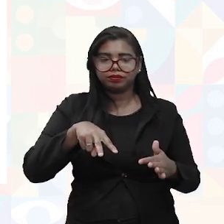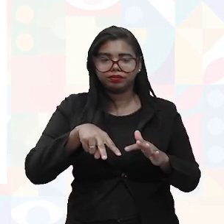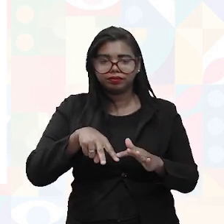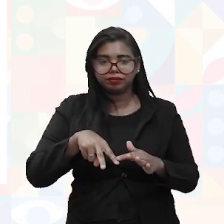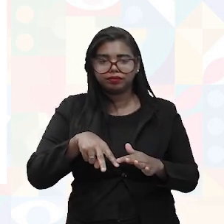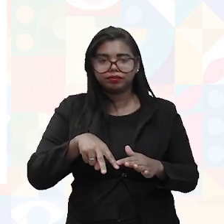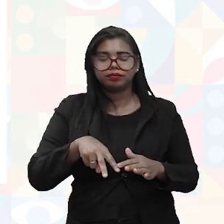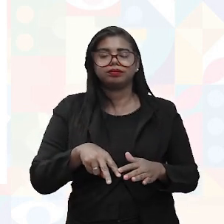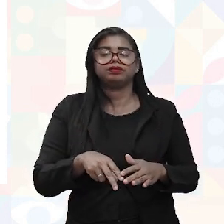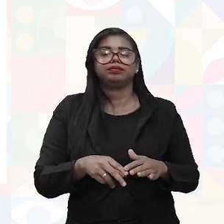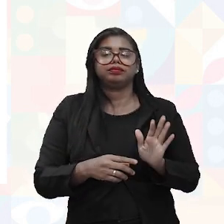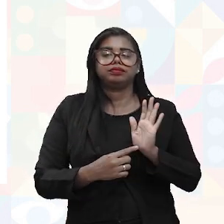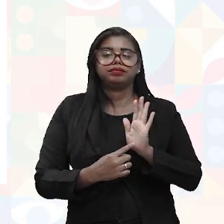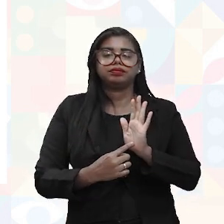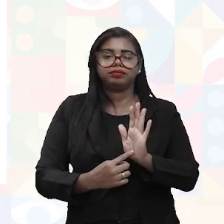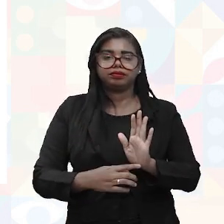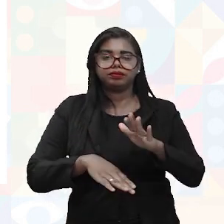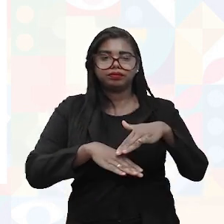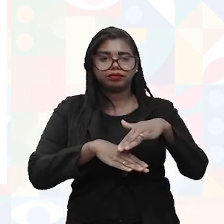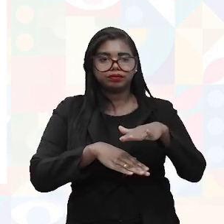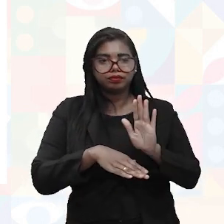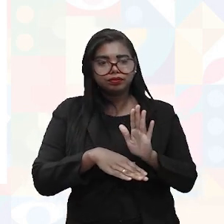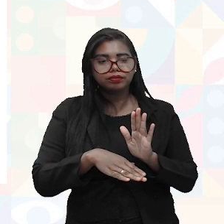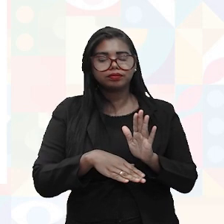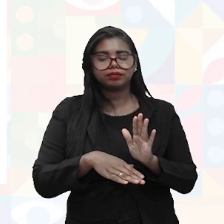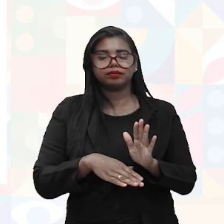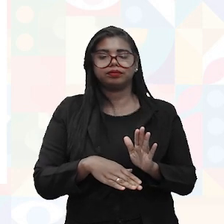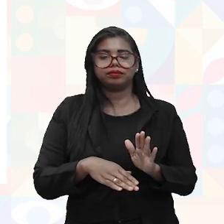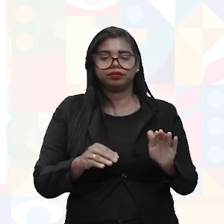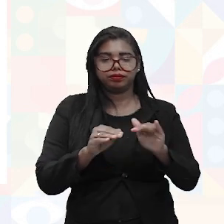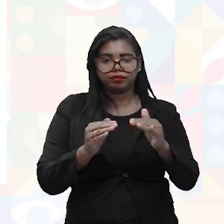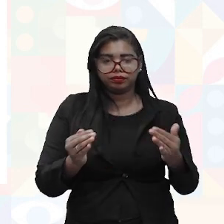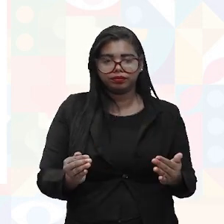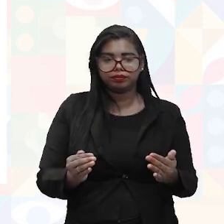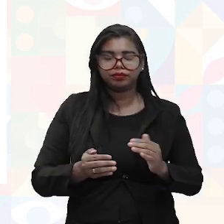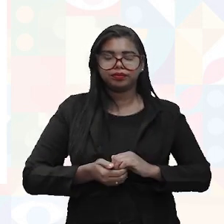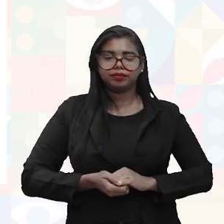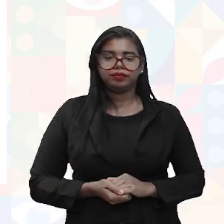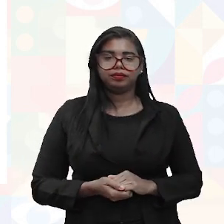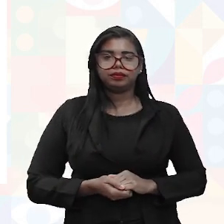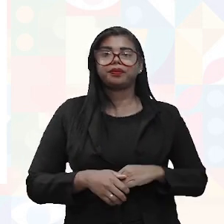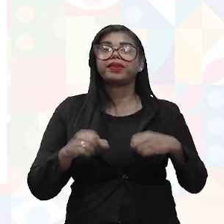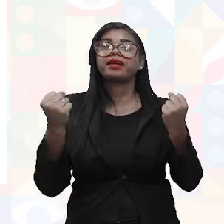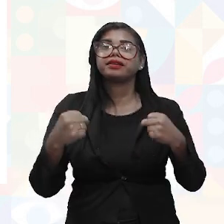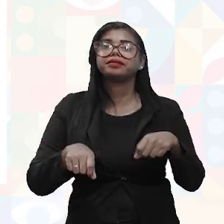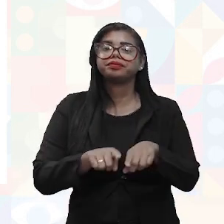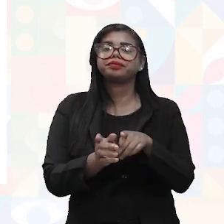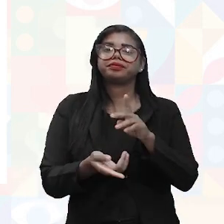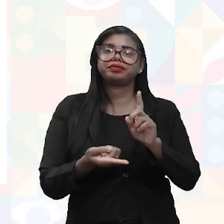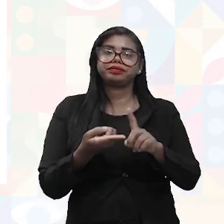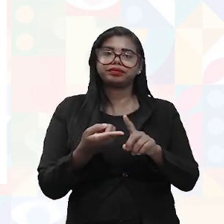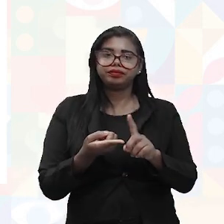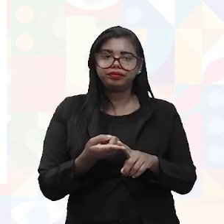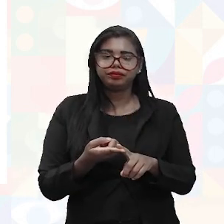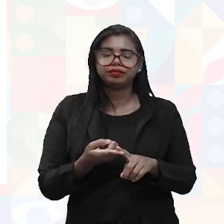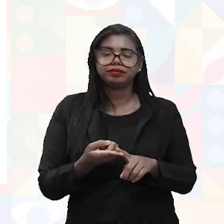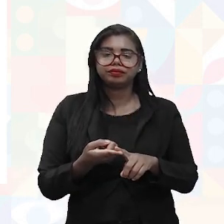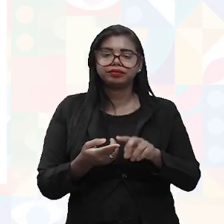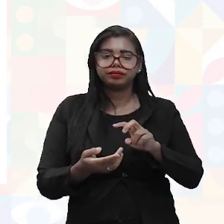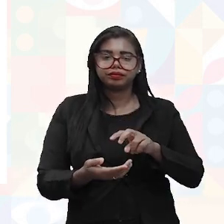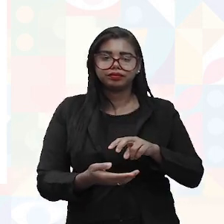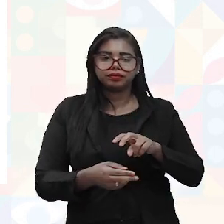trabalhador se aproxime o máximo possível do ponto de operação. Então, ele precisa fazer isso para se posicionar